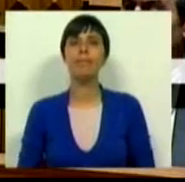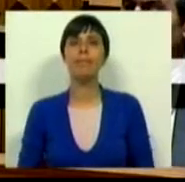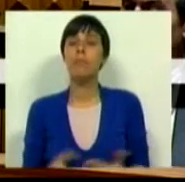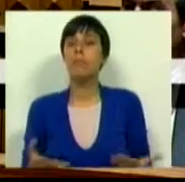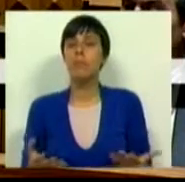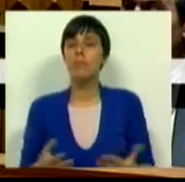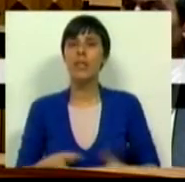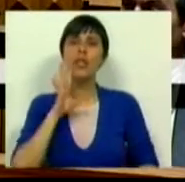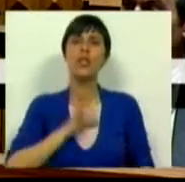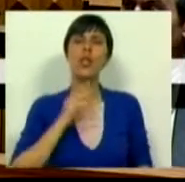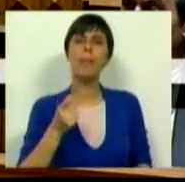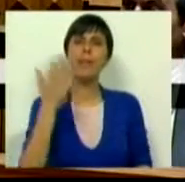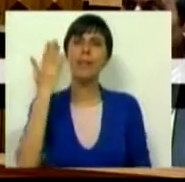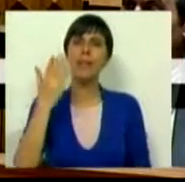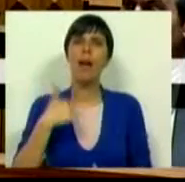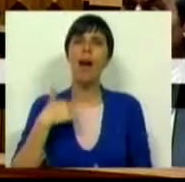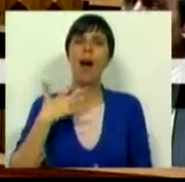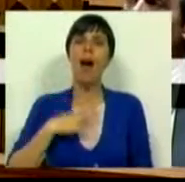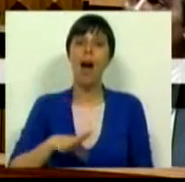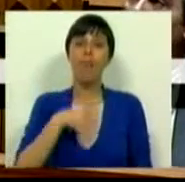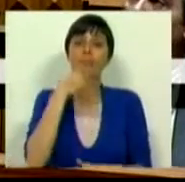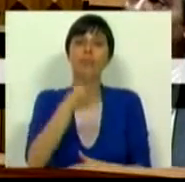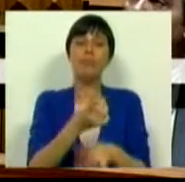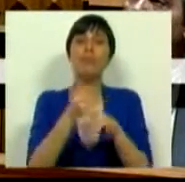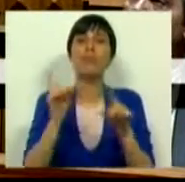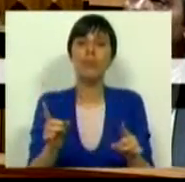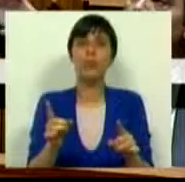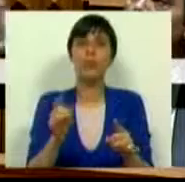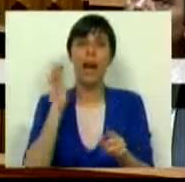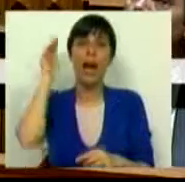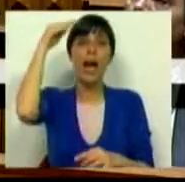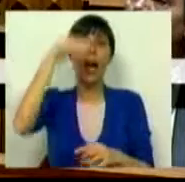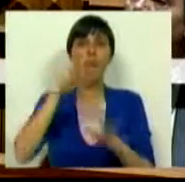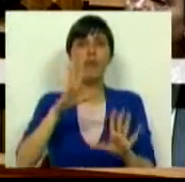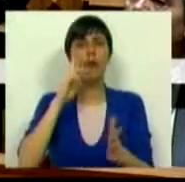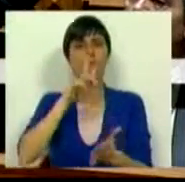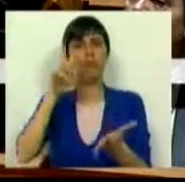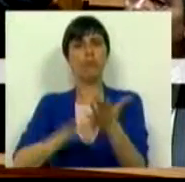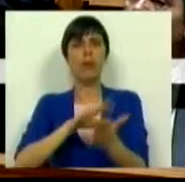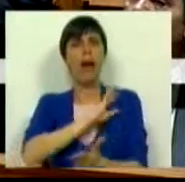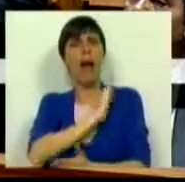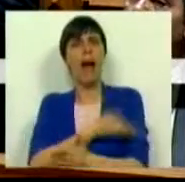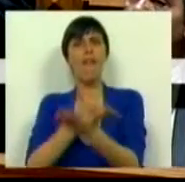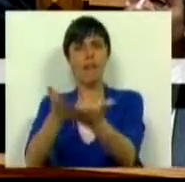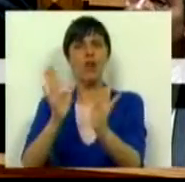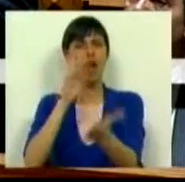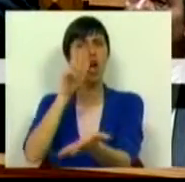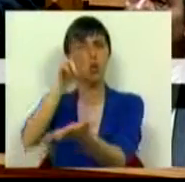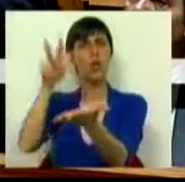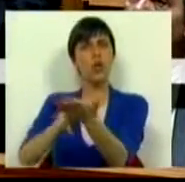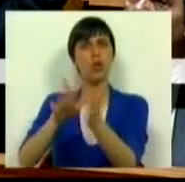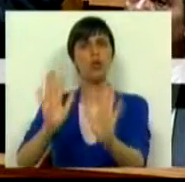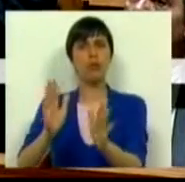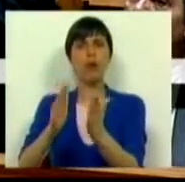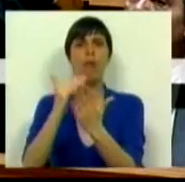Mas, Sra. Presidente, queria usar a palavra porque a República já reconheceu a Aveiro os